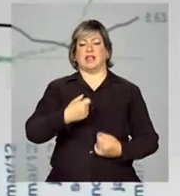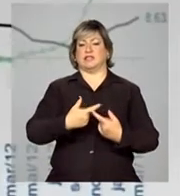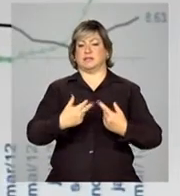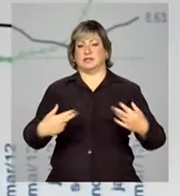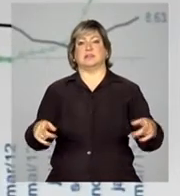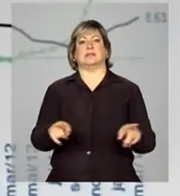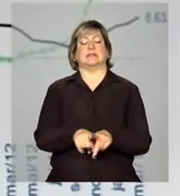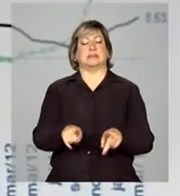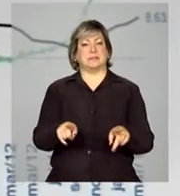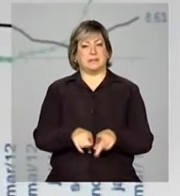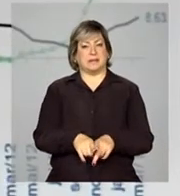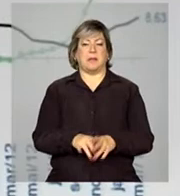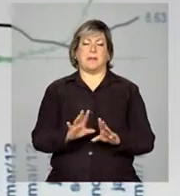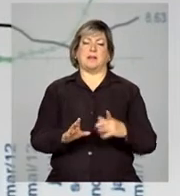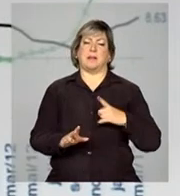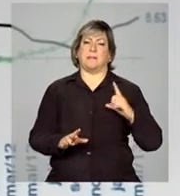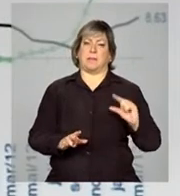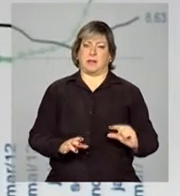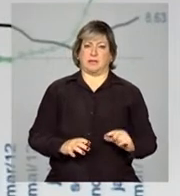têm pressionado, embora um pouco menos.